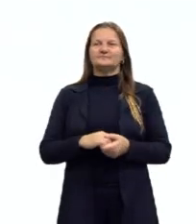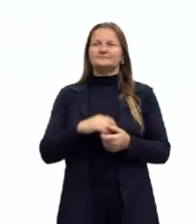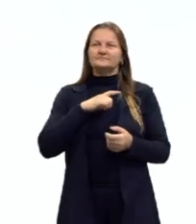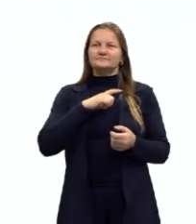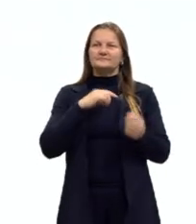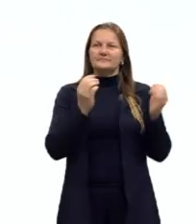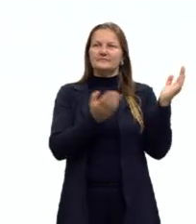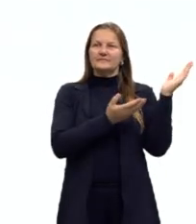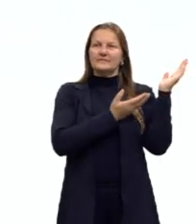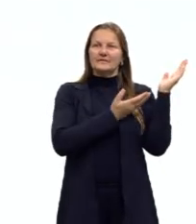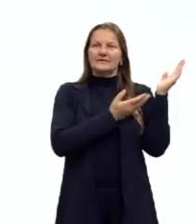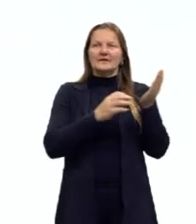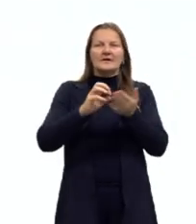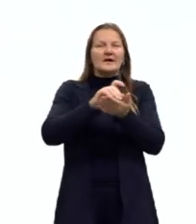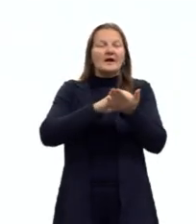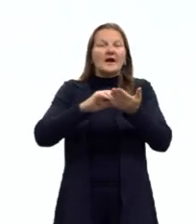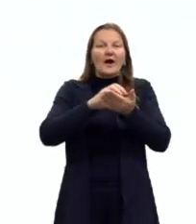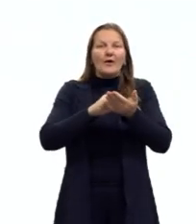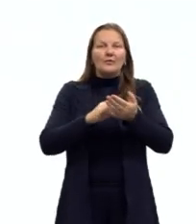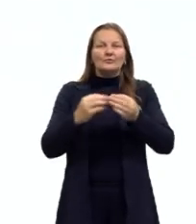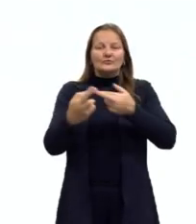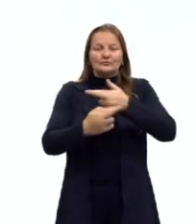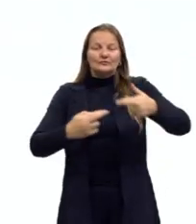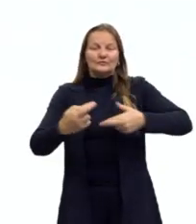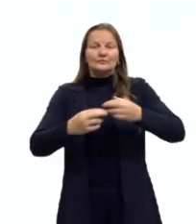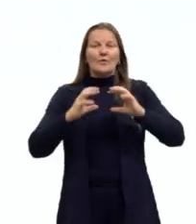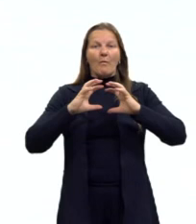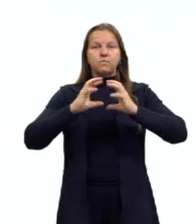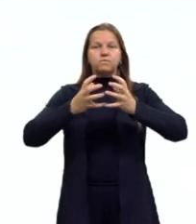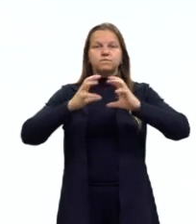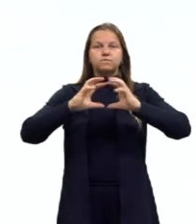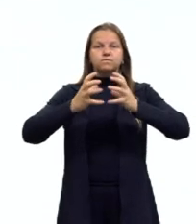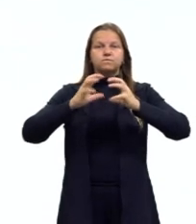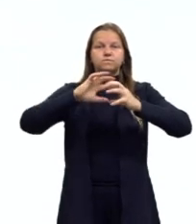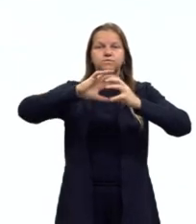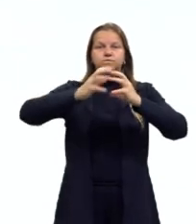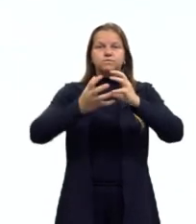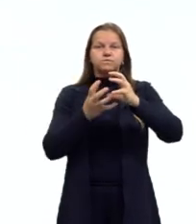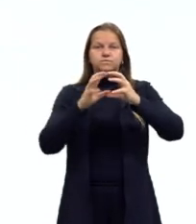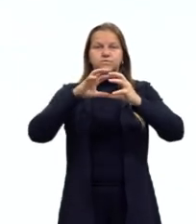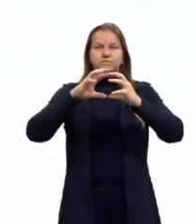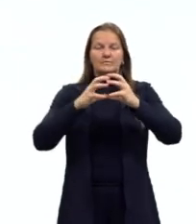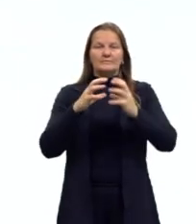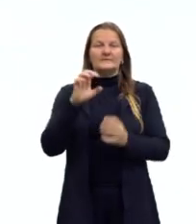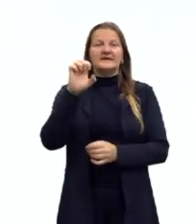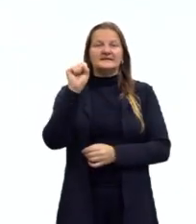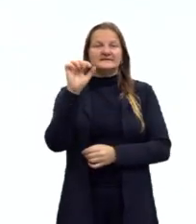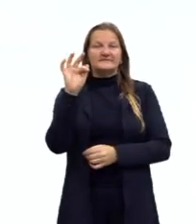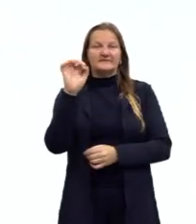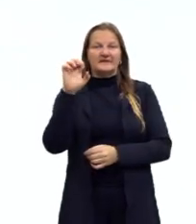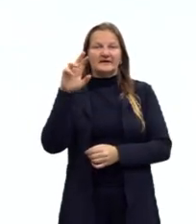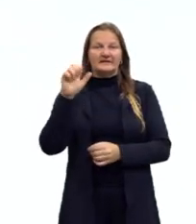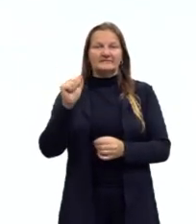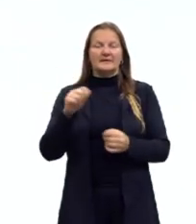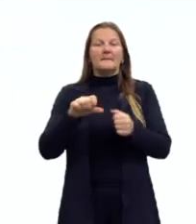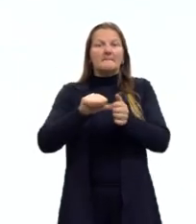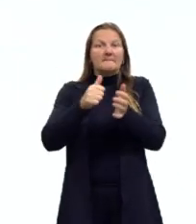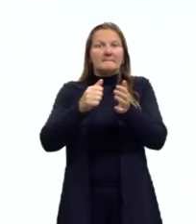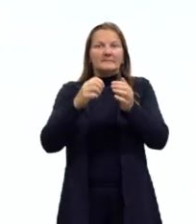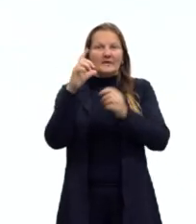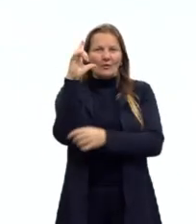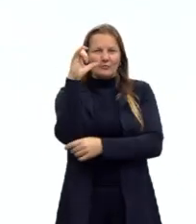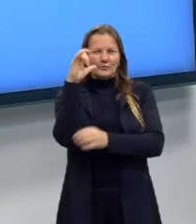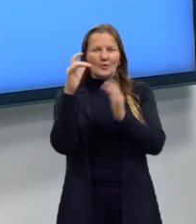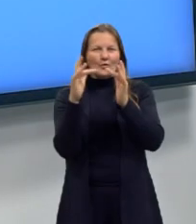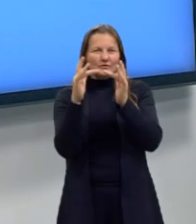vamos trabalhar os cálculos envolvendo a esfera. No finalzinho da aula eu deixo para vocês então o Instagram e